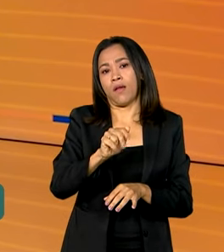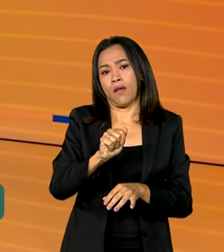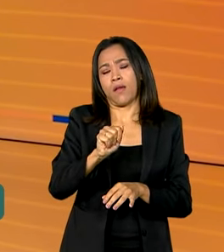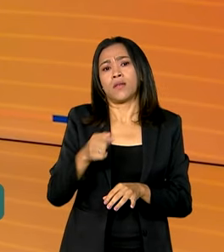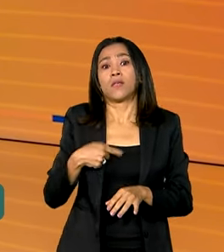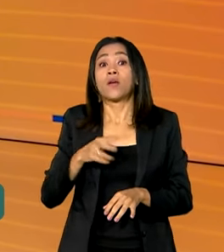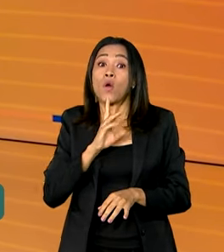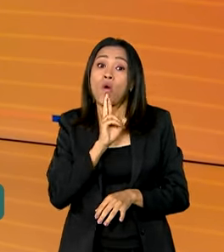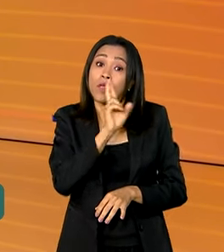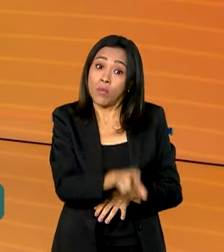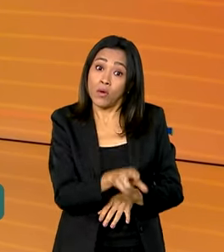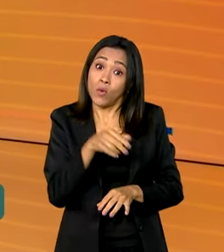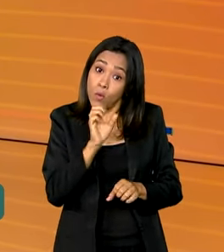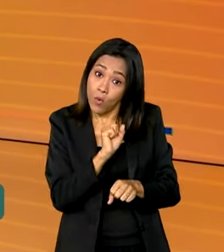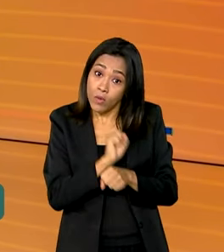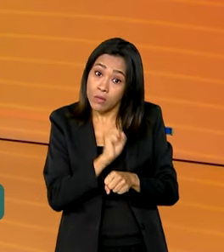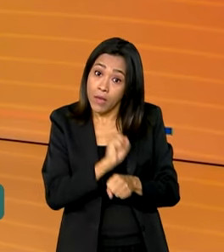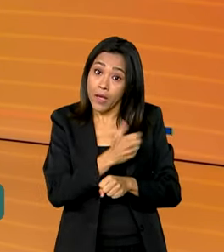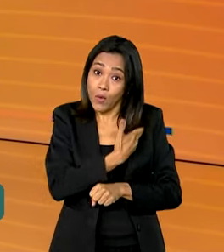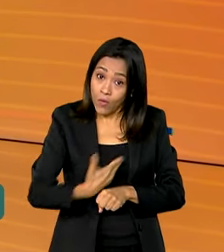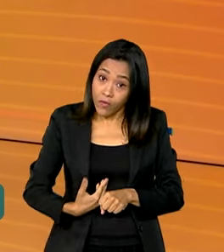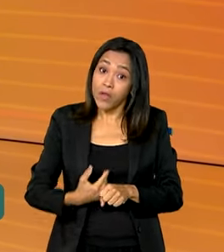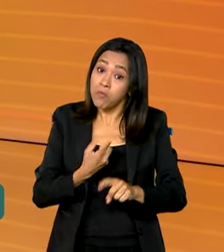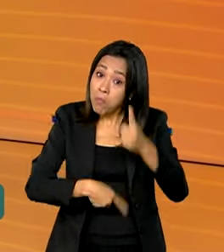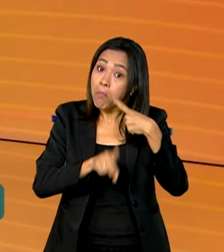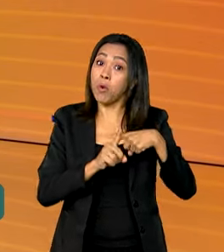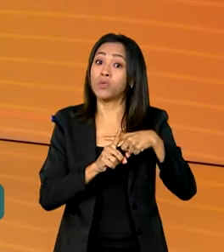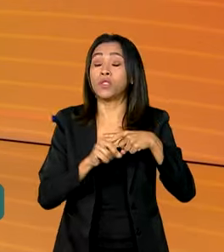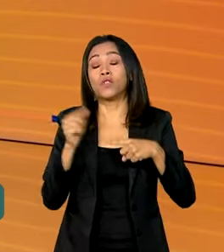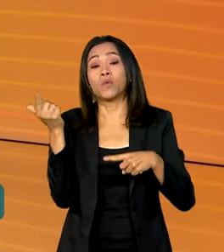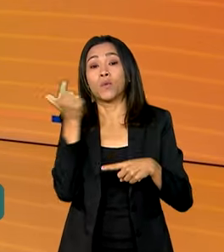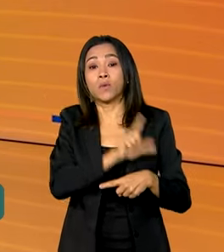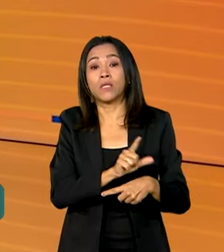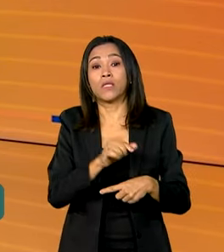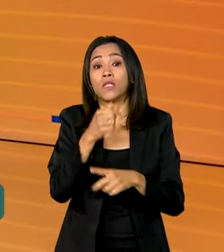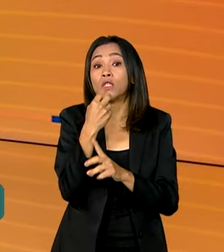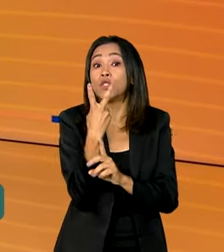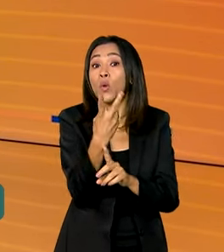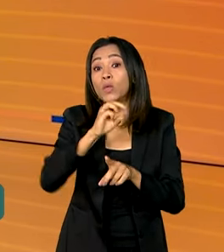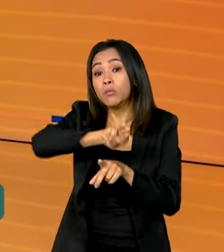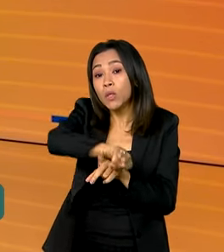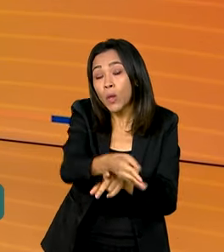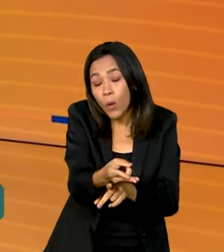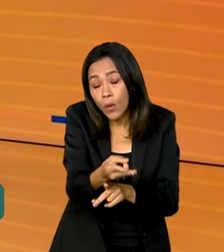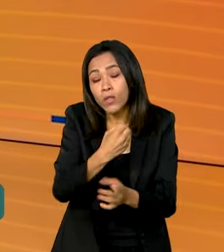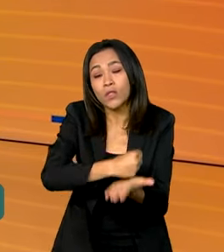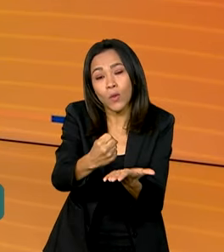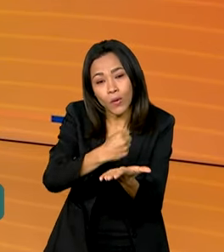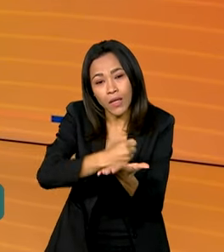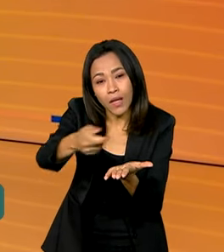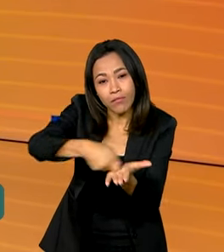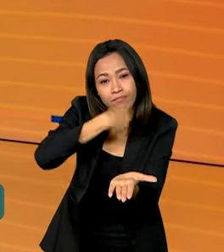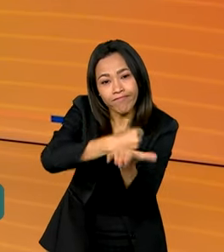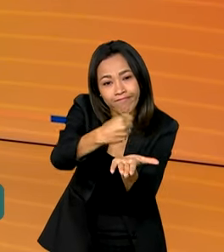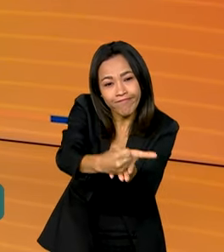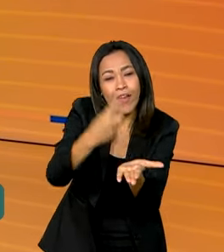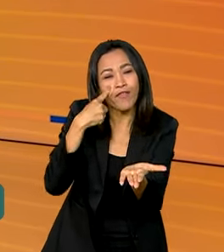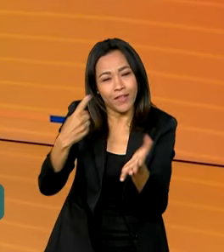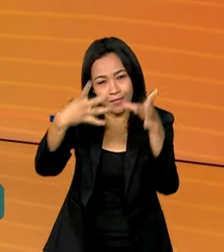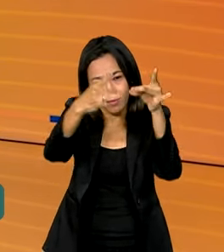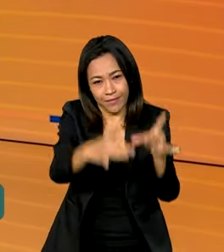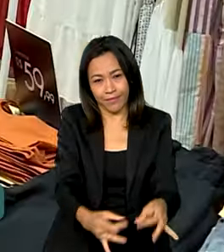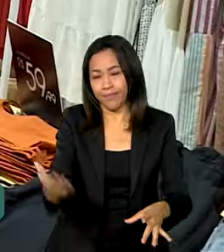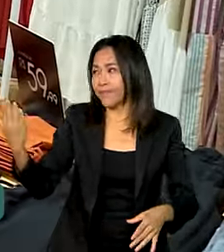o governo espera fechar 2024 com saldo positivo de 2 milhões de postos de trabalho com carteira assinada. Veja os